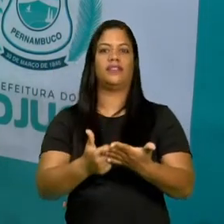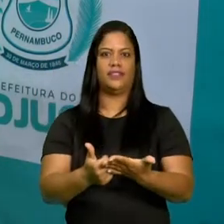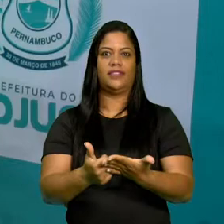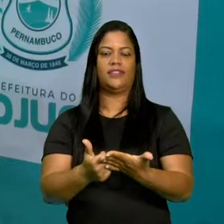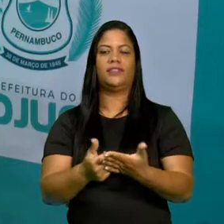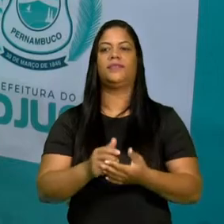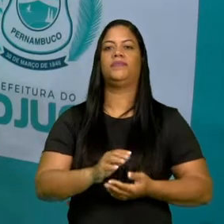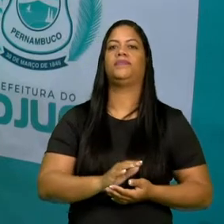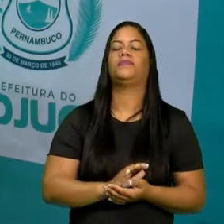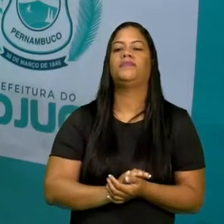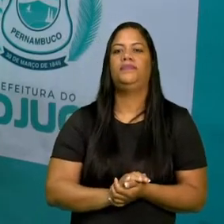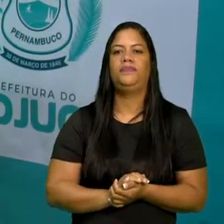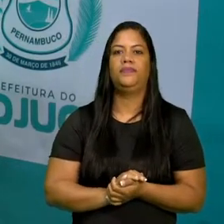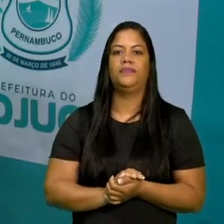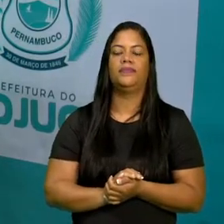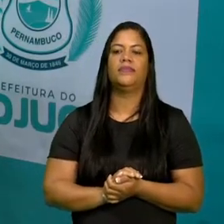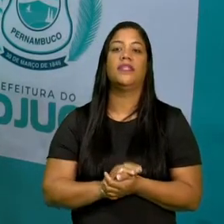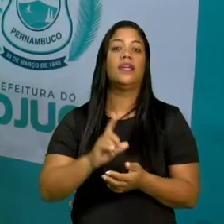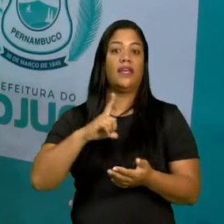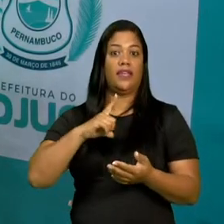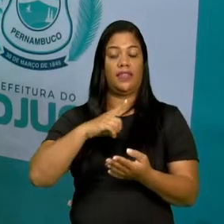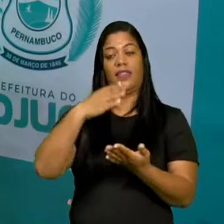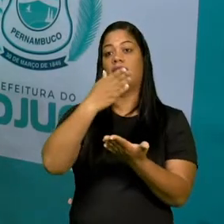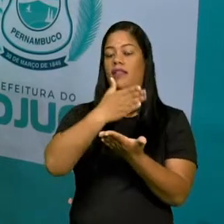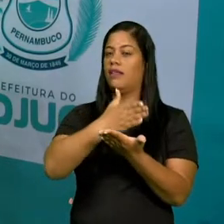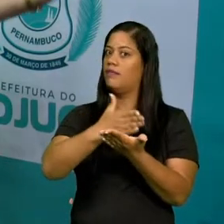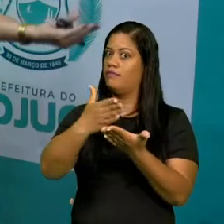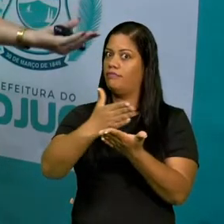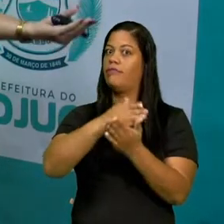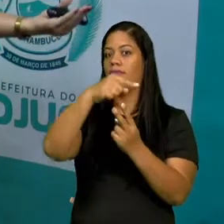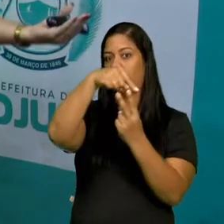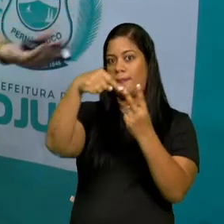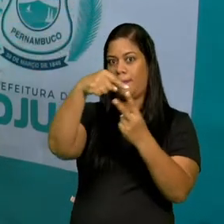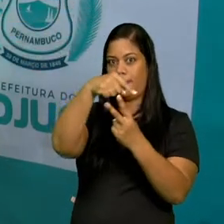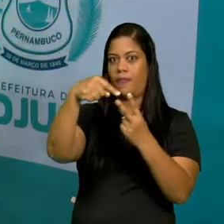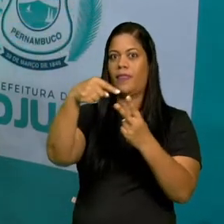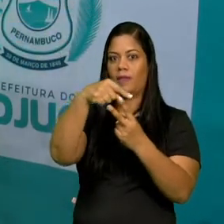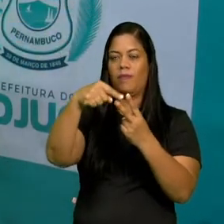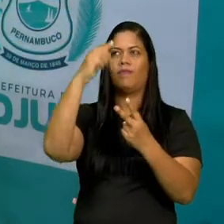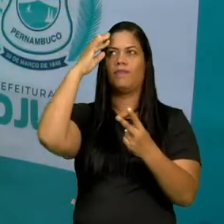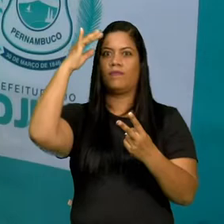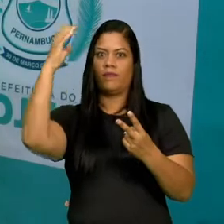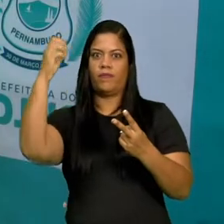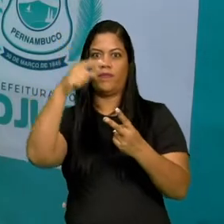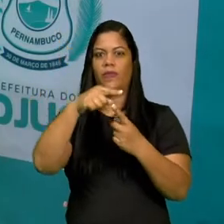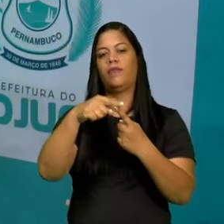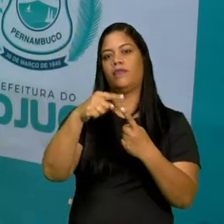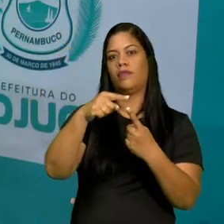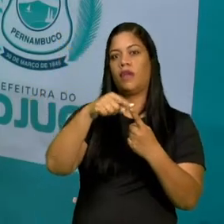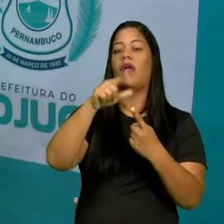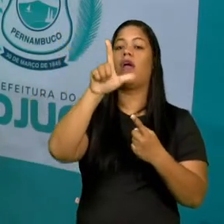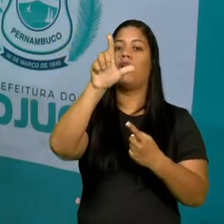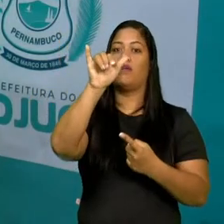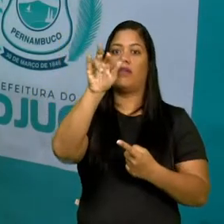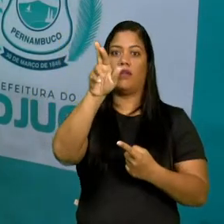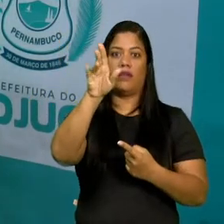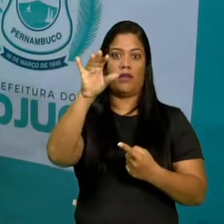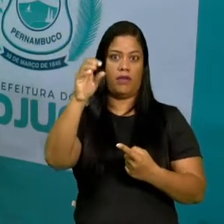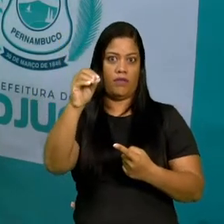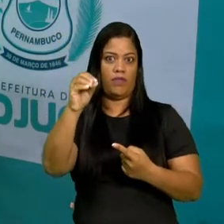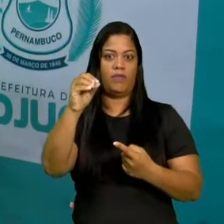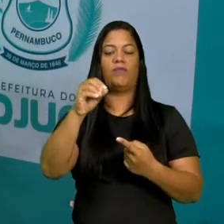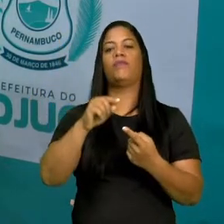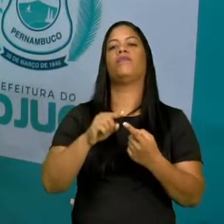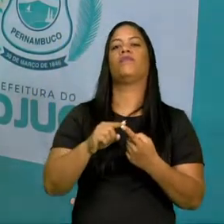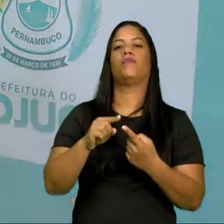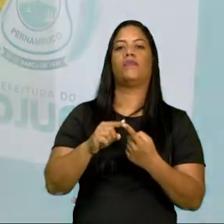O abstracionismo divide-se em duas tendências. Quais são essas duas tendências? O abstracionismo lírico, que é aquele